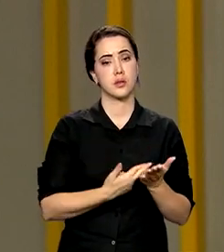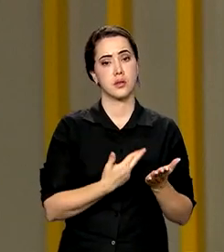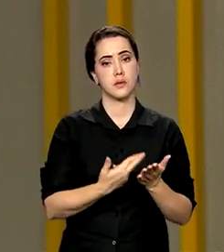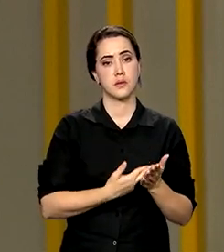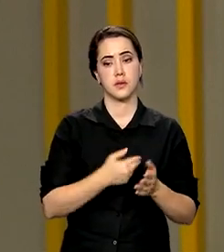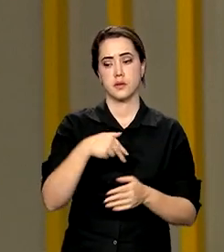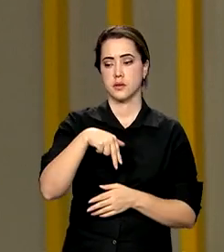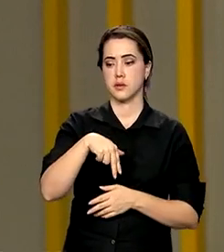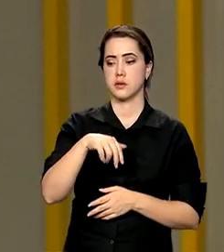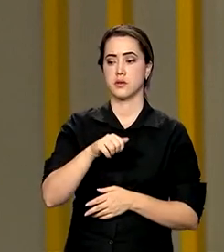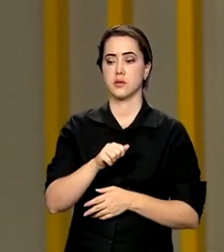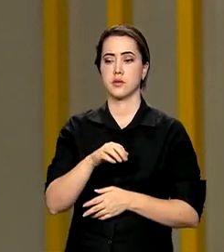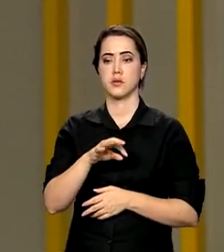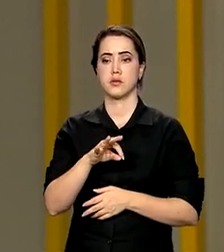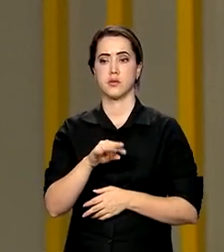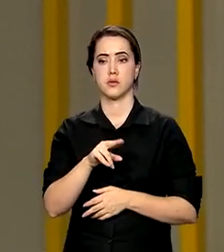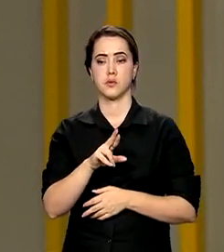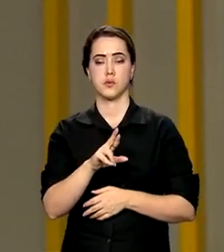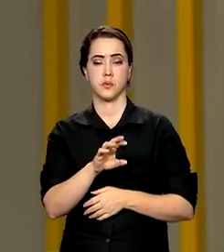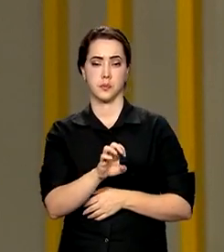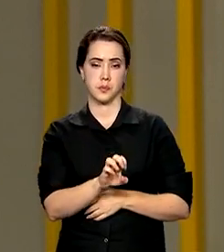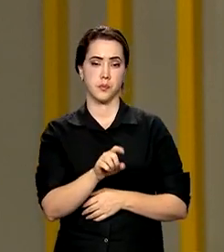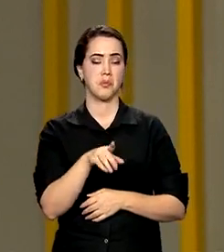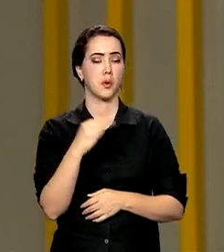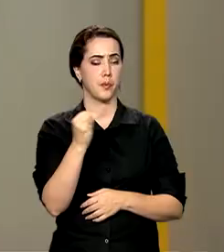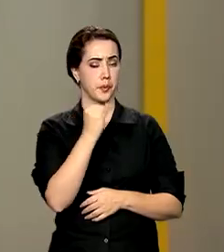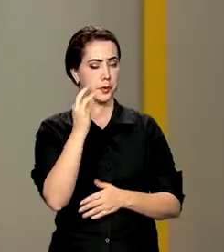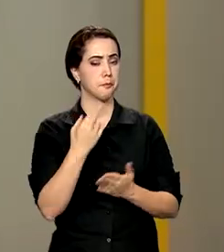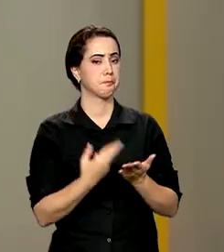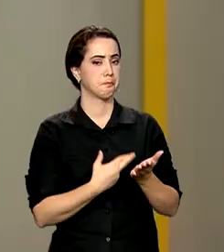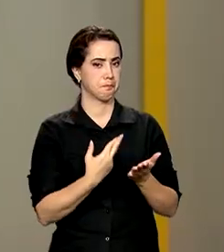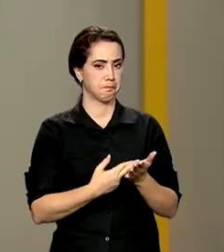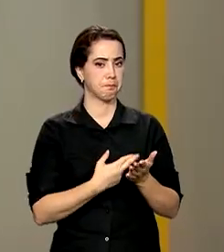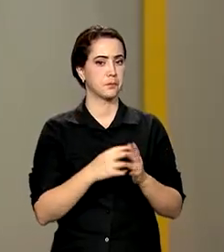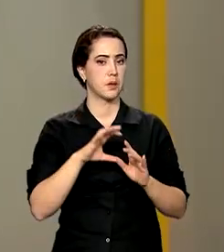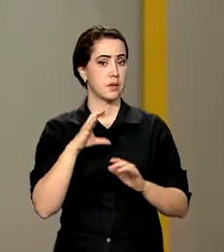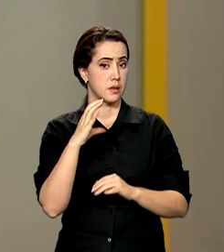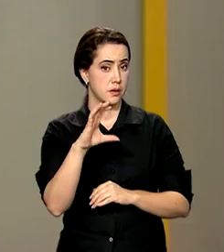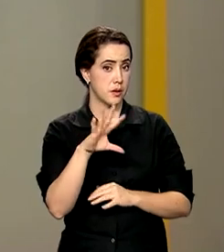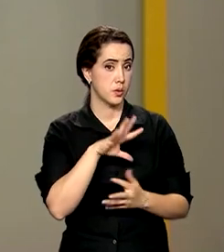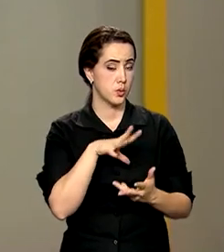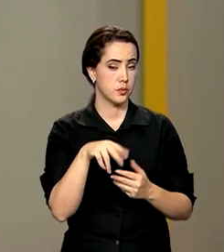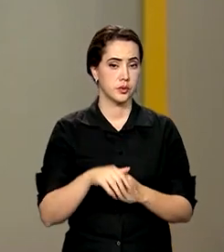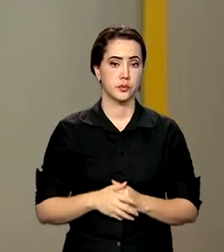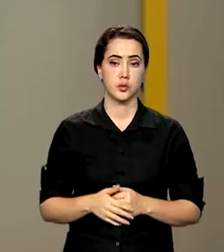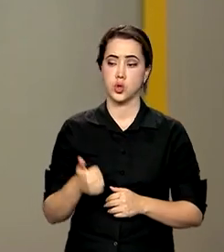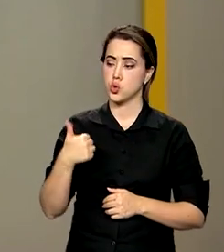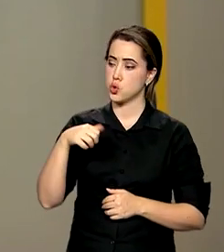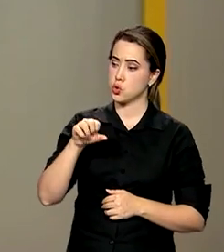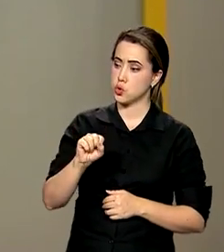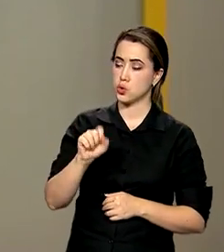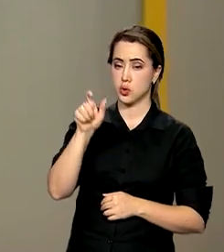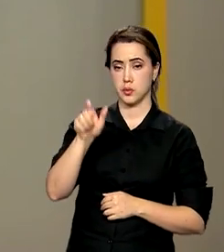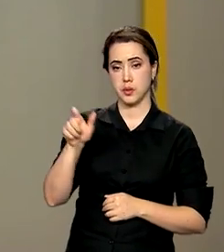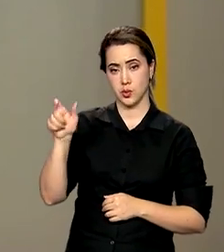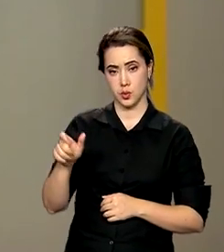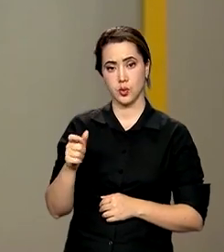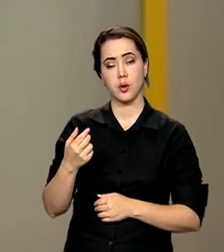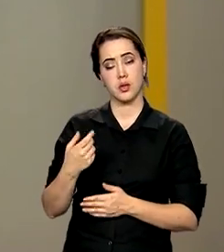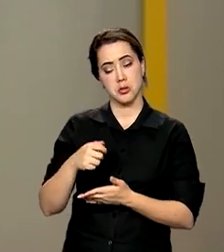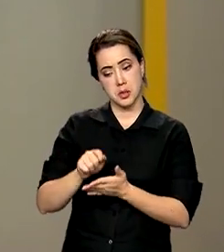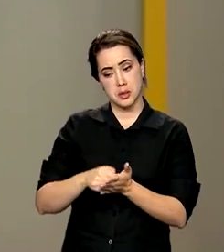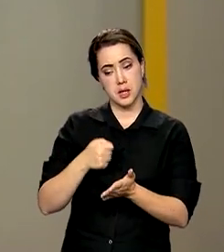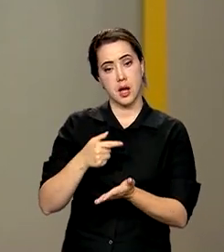uma das mais prestigiadas publicações científicas do mundo. E 18 desses cientistas são servidores do Instituto Nacional